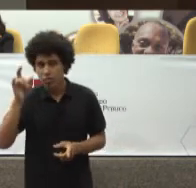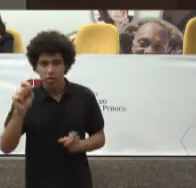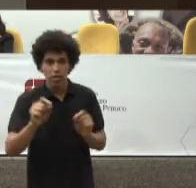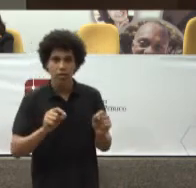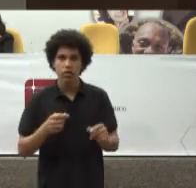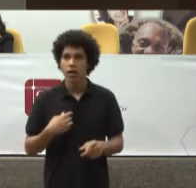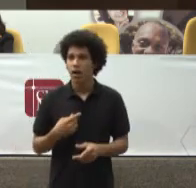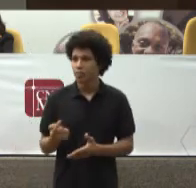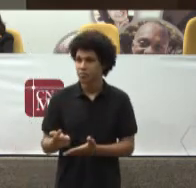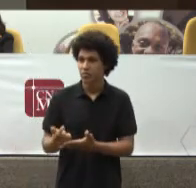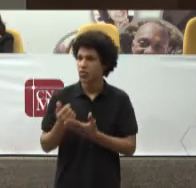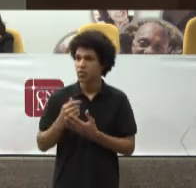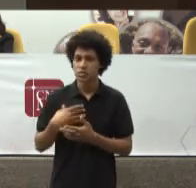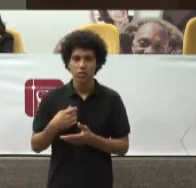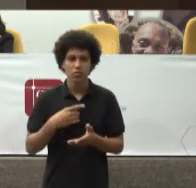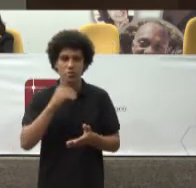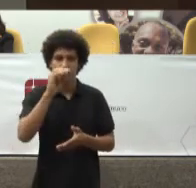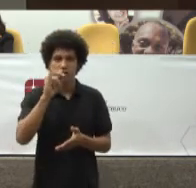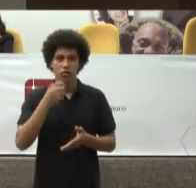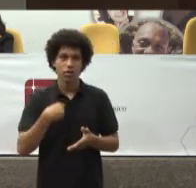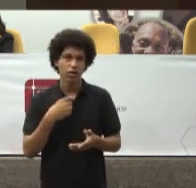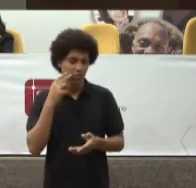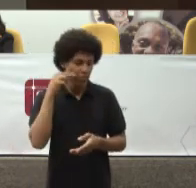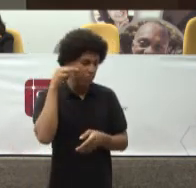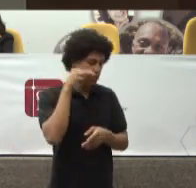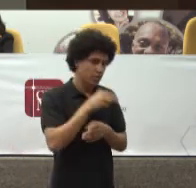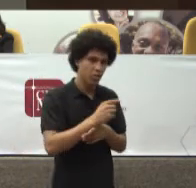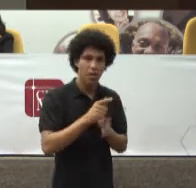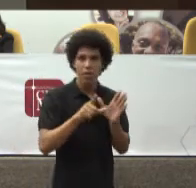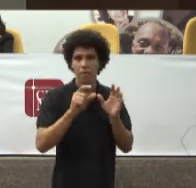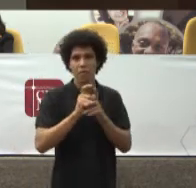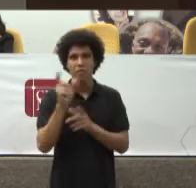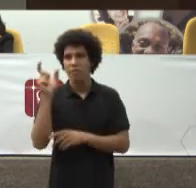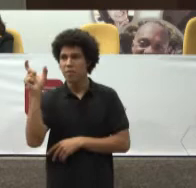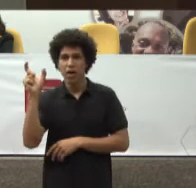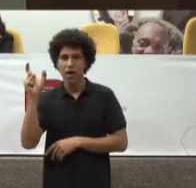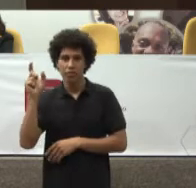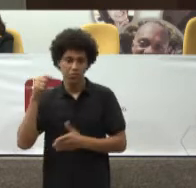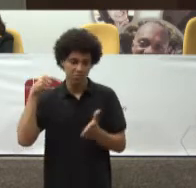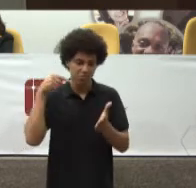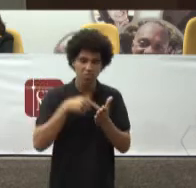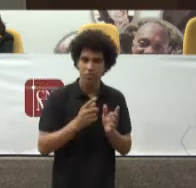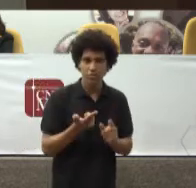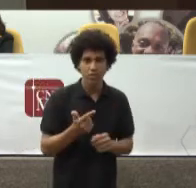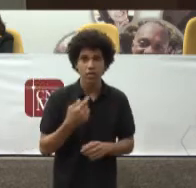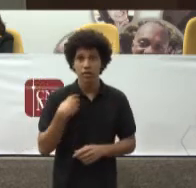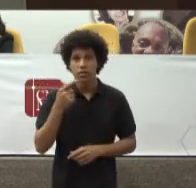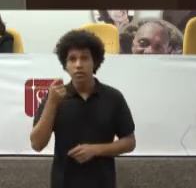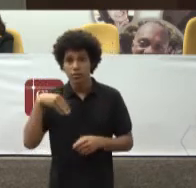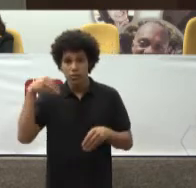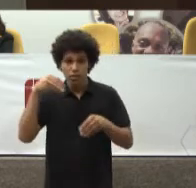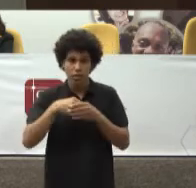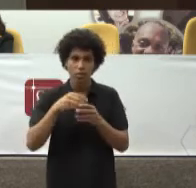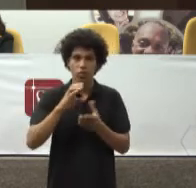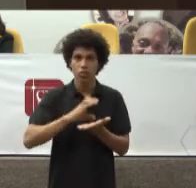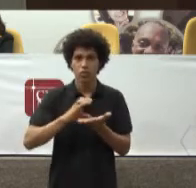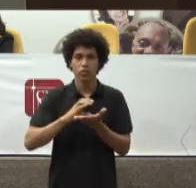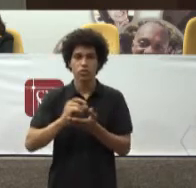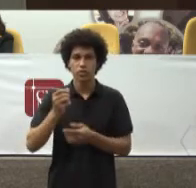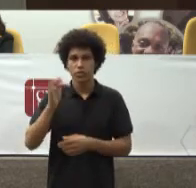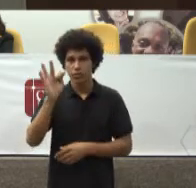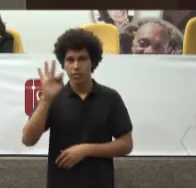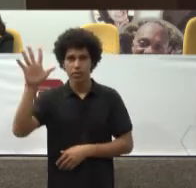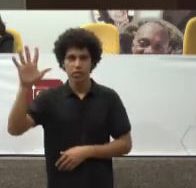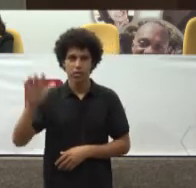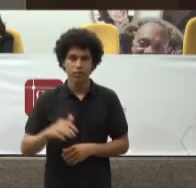Do dicionário Quando deveriam Ter olhado As origens Pelas quais A Constituição Federal Adotou O princípio Da integralidade